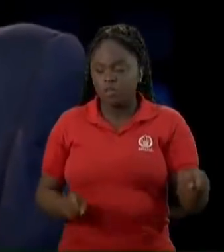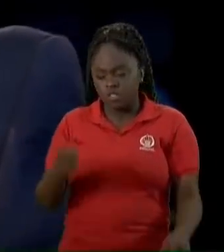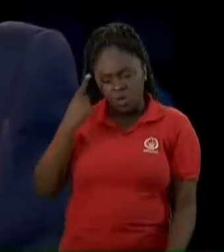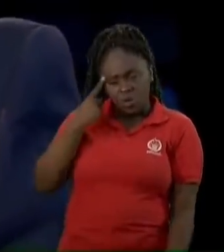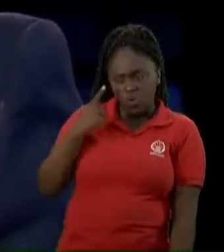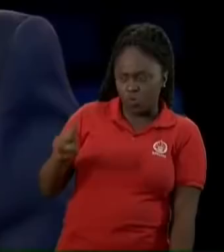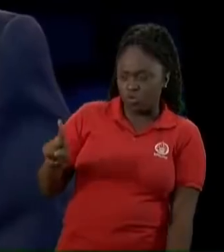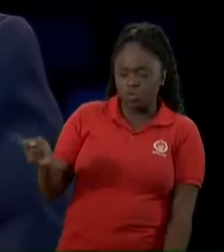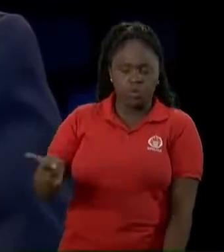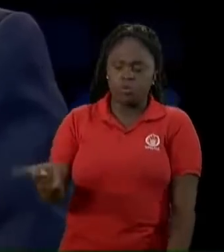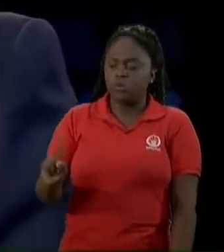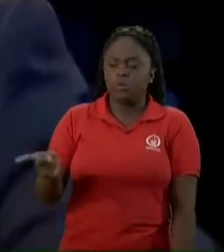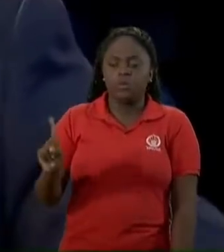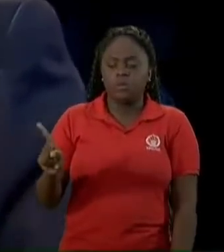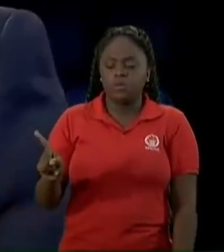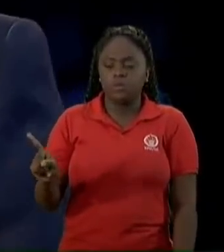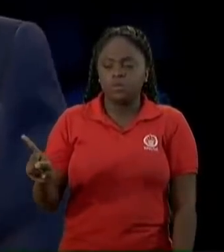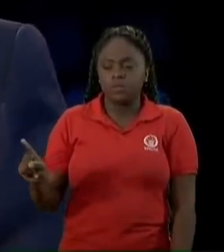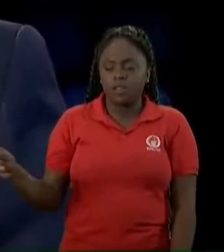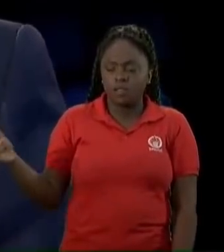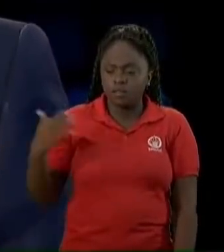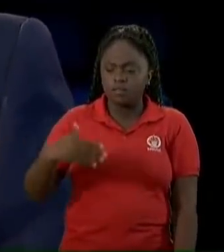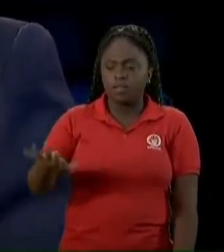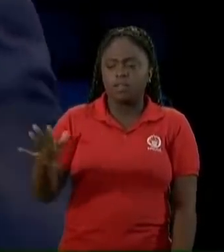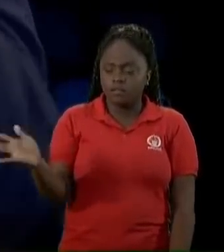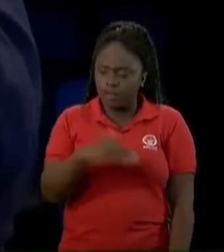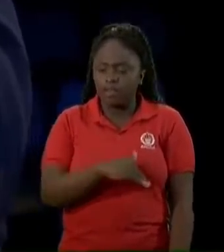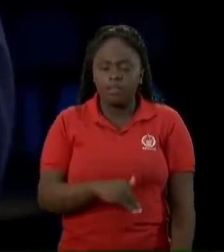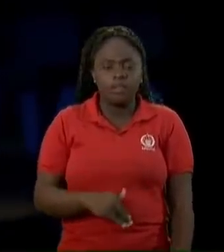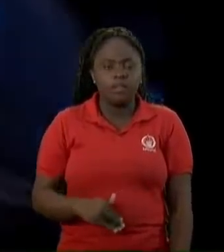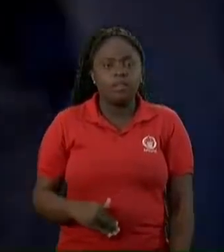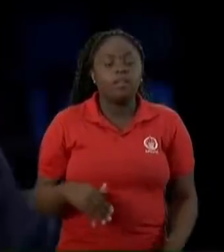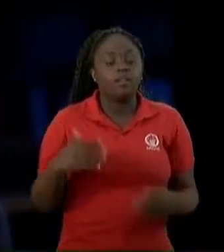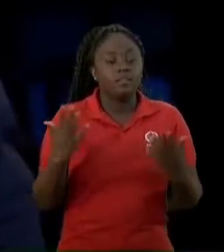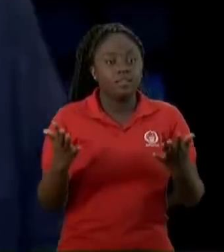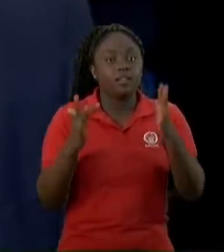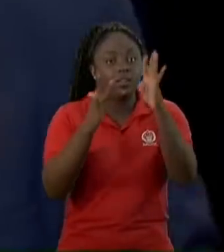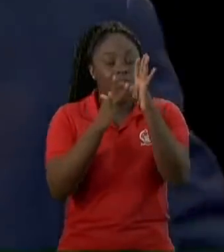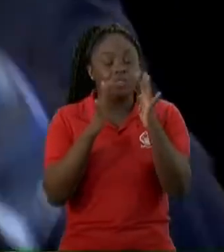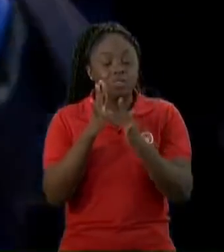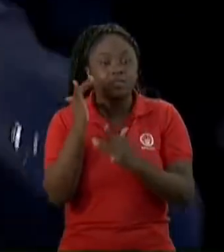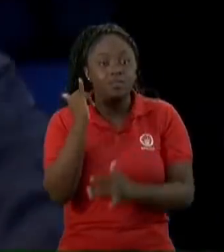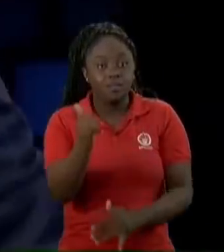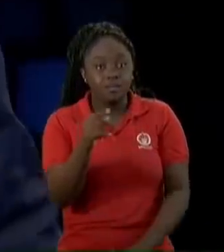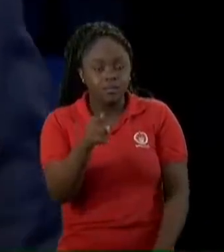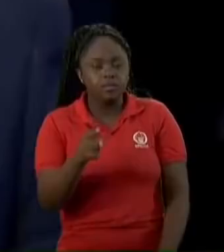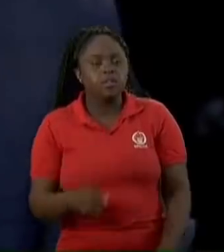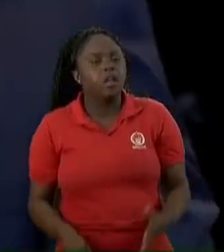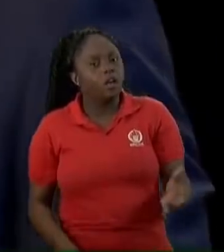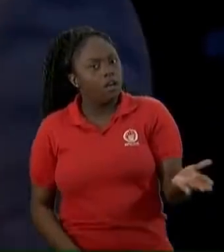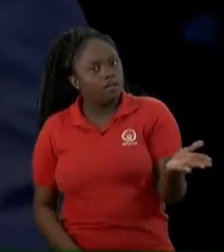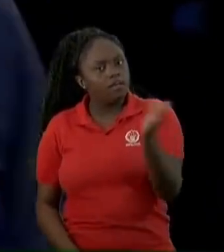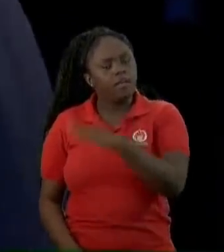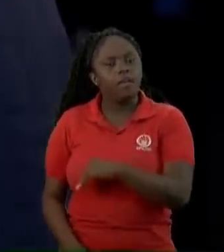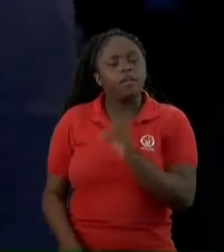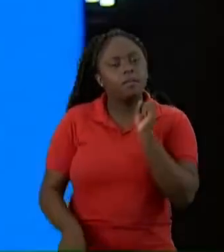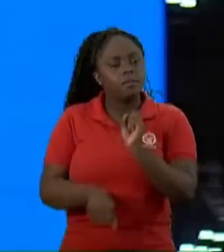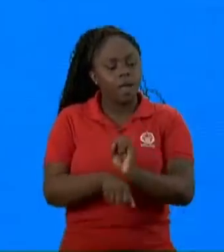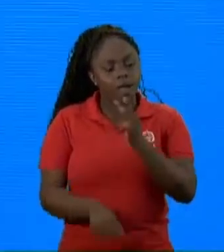-Cola do deserto não, senhor Sai daí Deus está dizendo para a gente hoje Sai dessa caverna Sai desse lugar de vítima